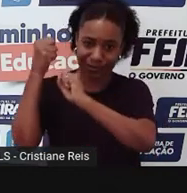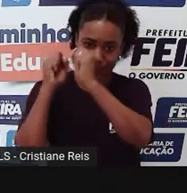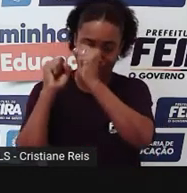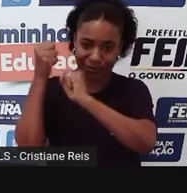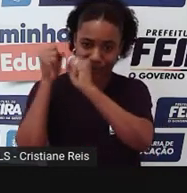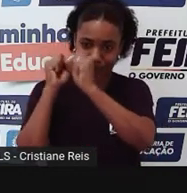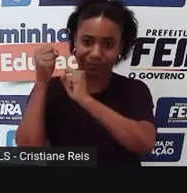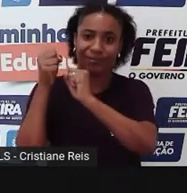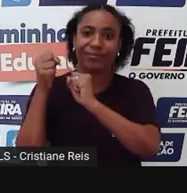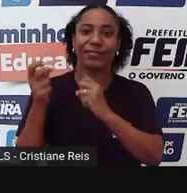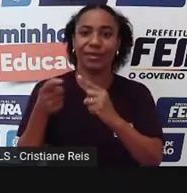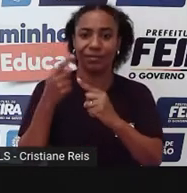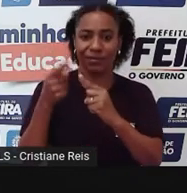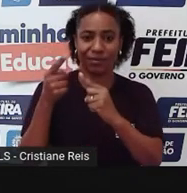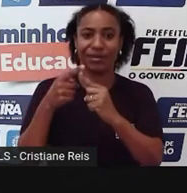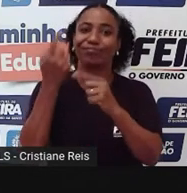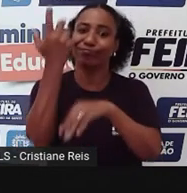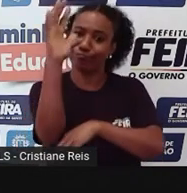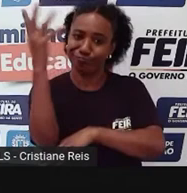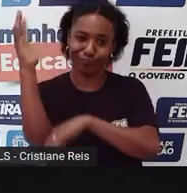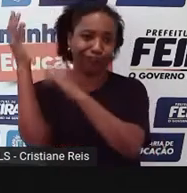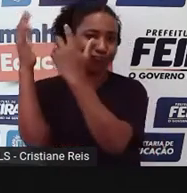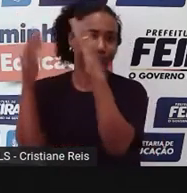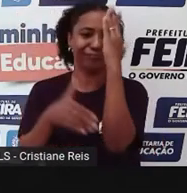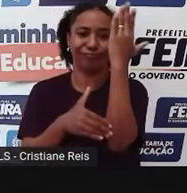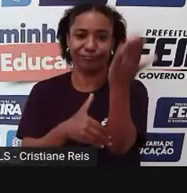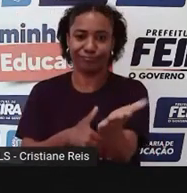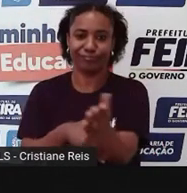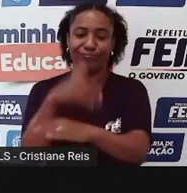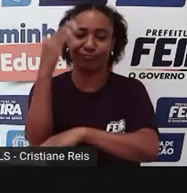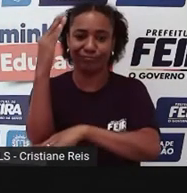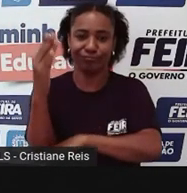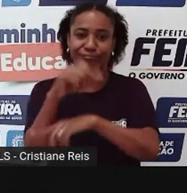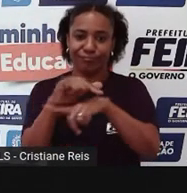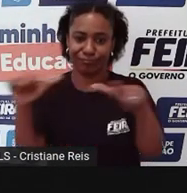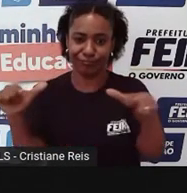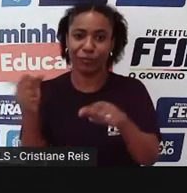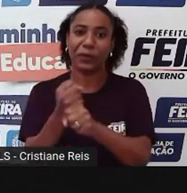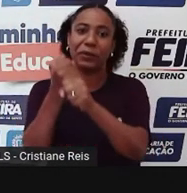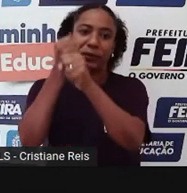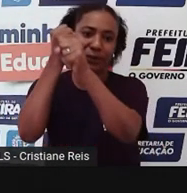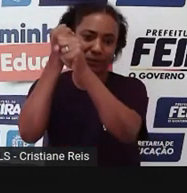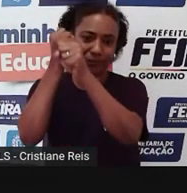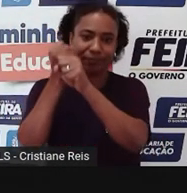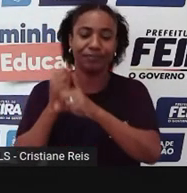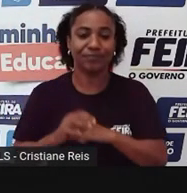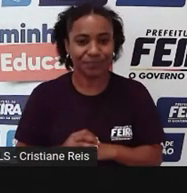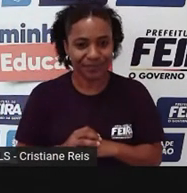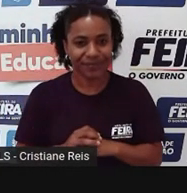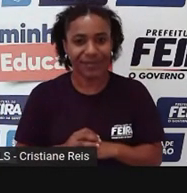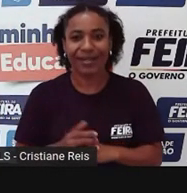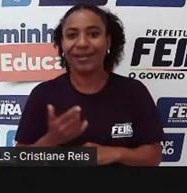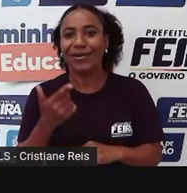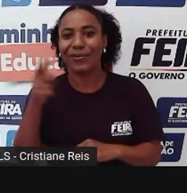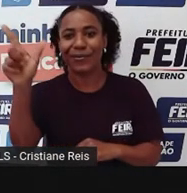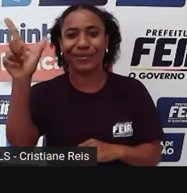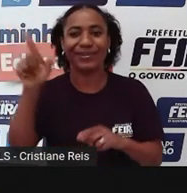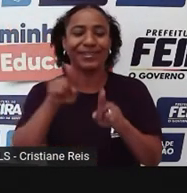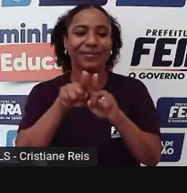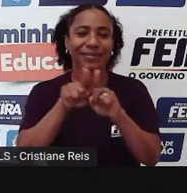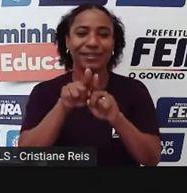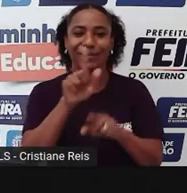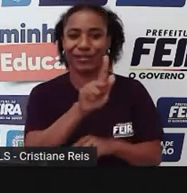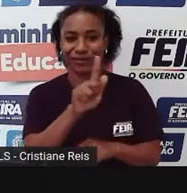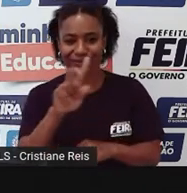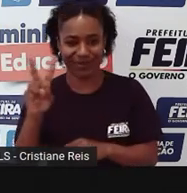partindo primeiro de um desmatamento, né, é as importantes venidas, a Getúlio Varca, só para vocês perceberem agora,